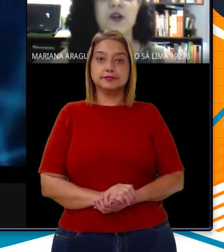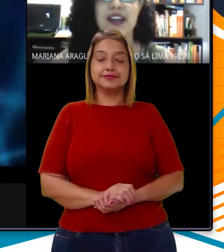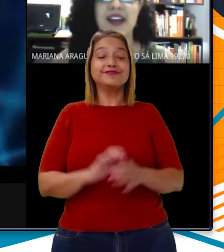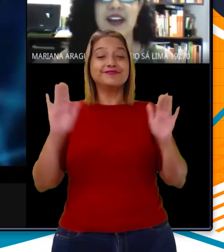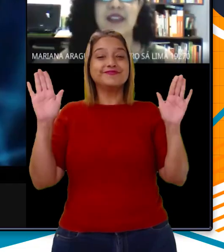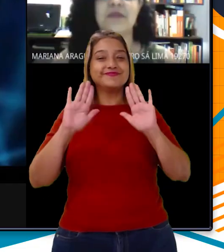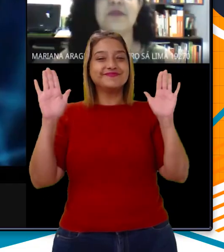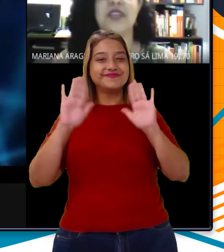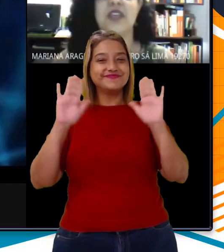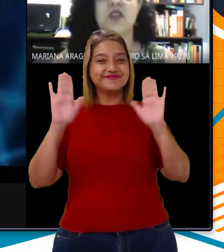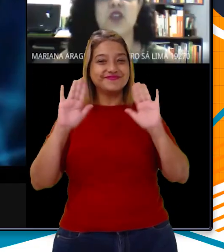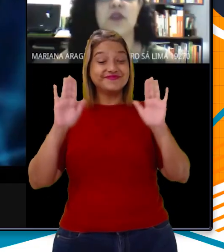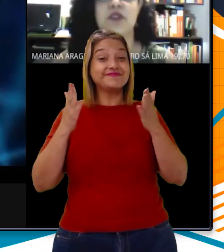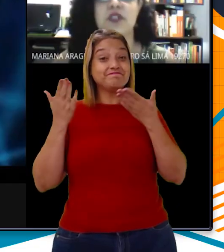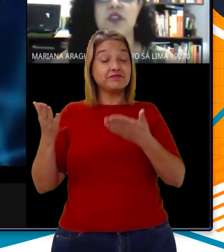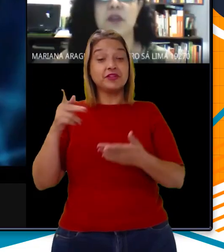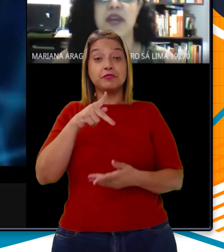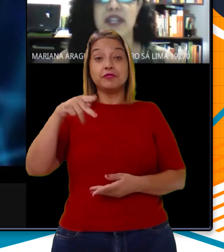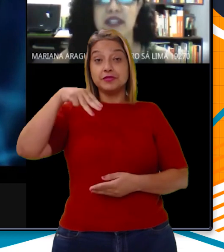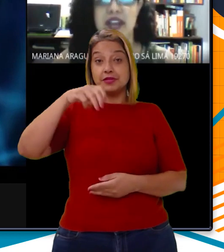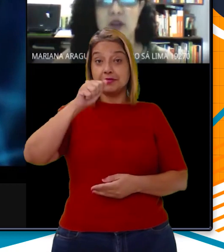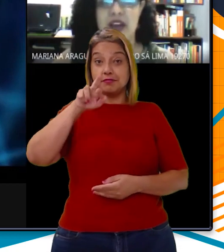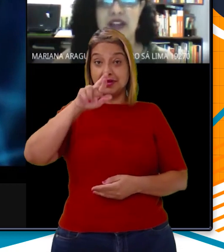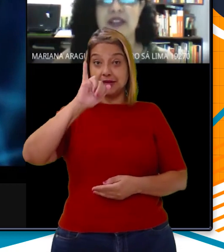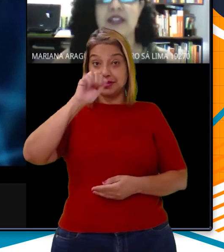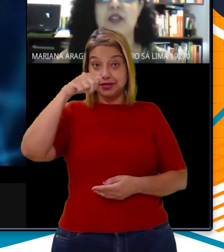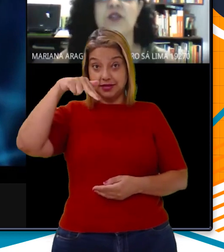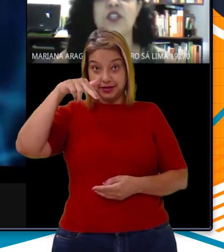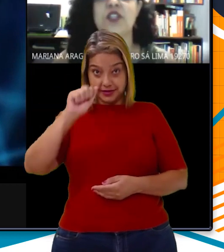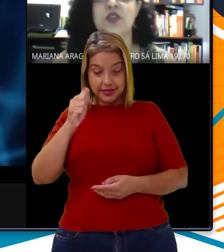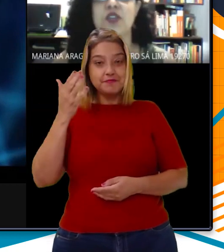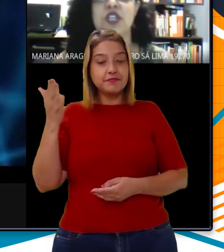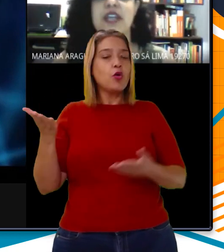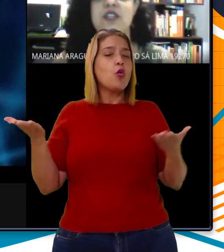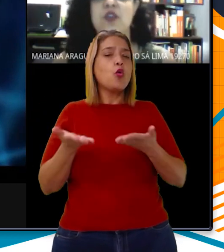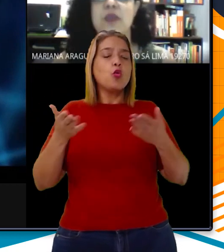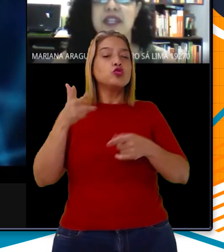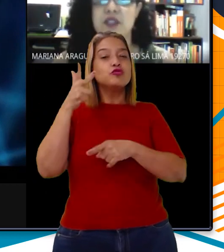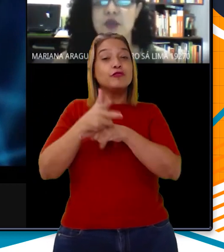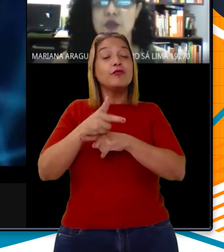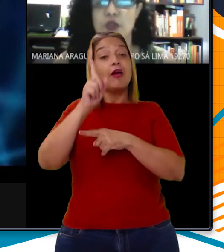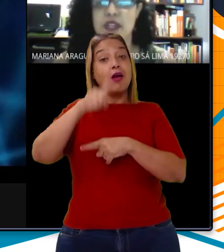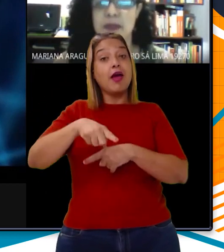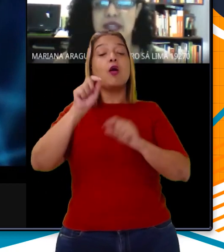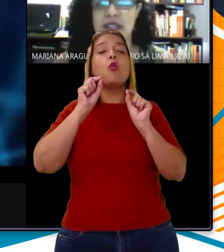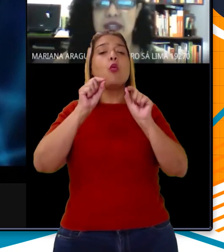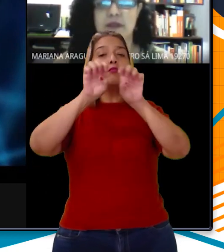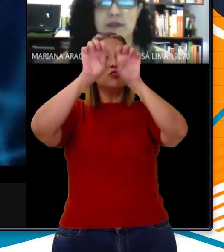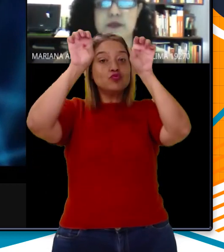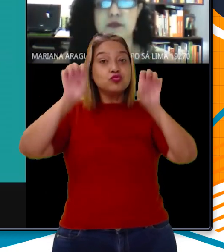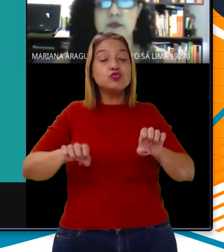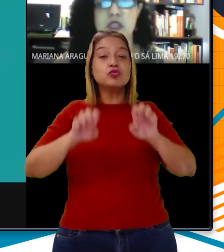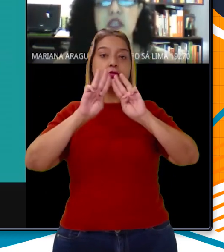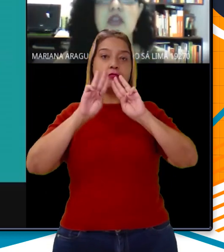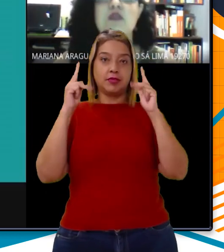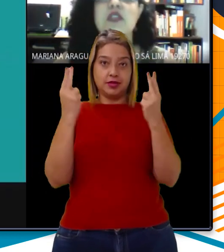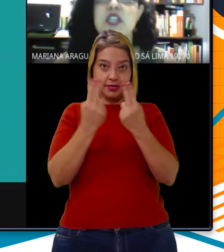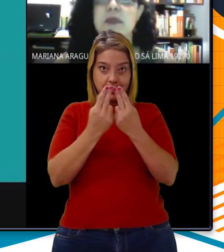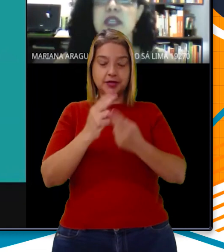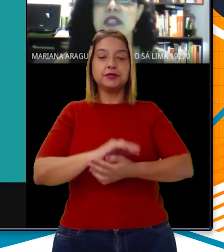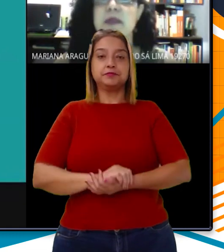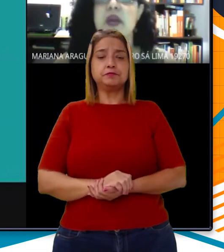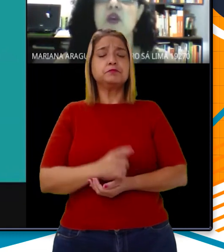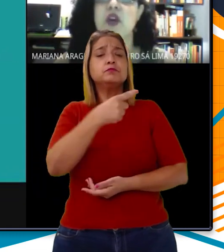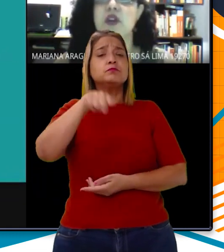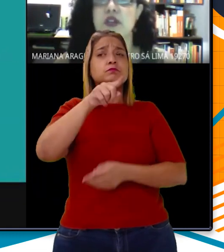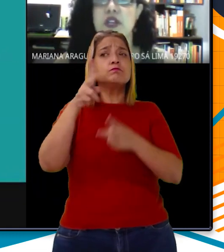Olá, eu sou a professora Mariana Araguaia, e o vídeo de hoje é sobre a estrutura da matéria. Você já